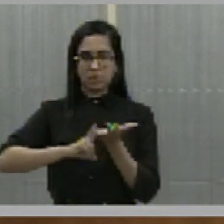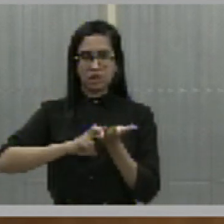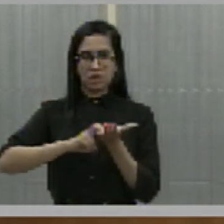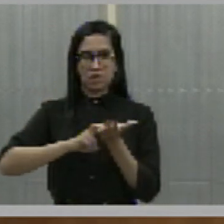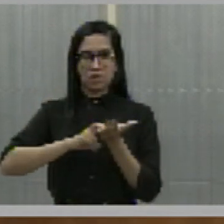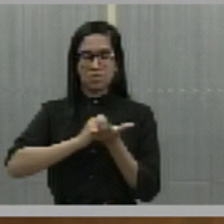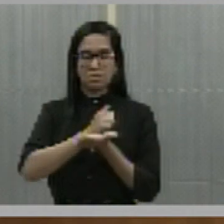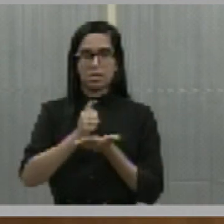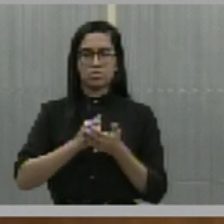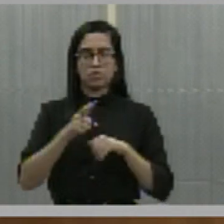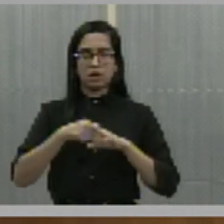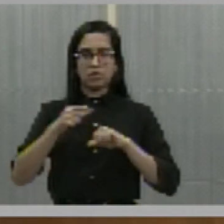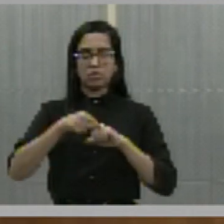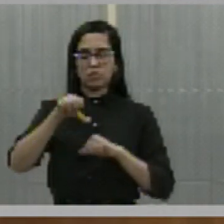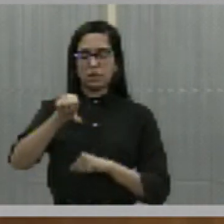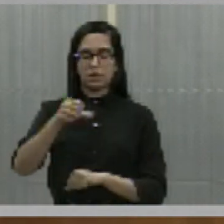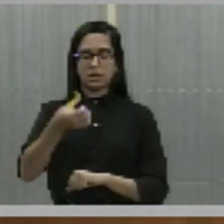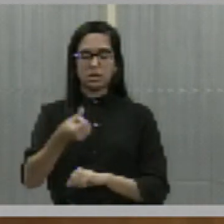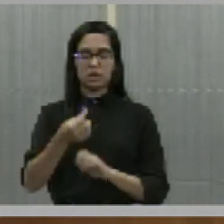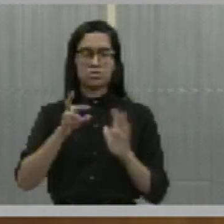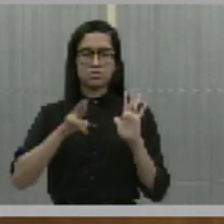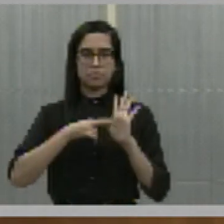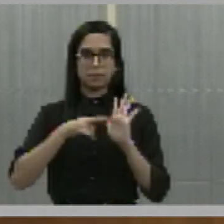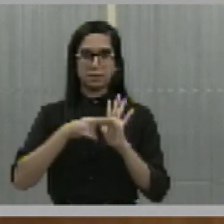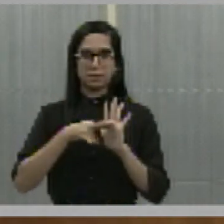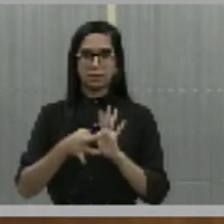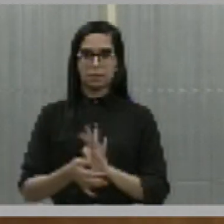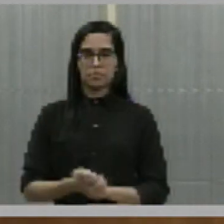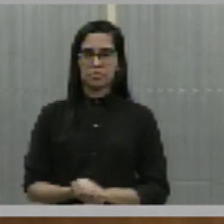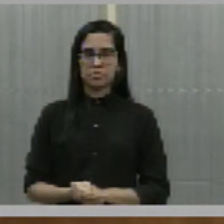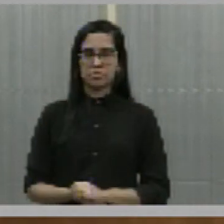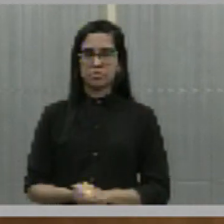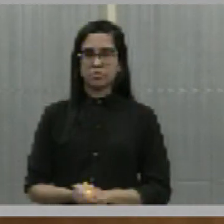artigo 96 do regimento interno desta Casa.